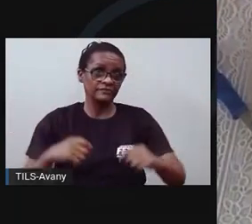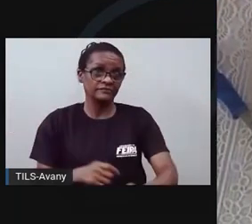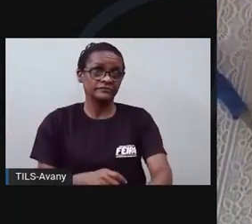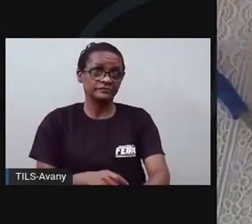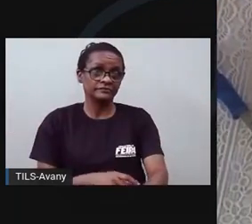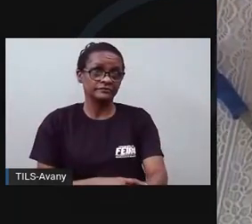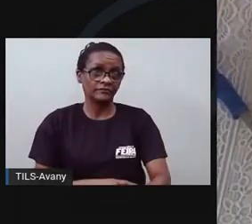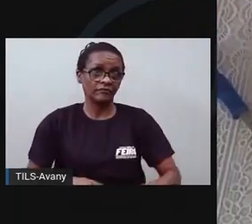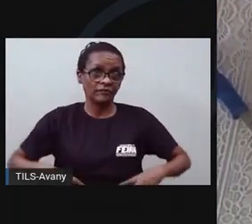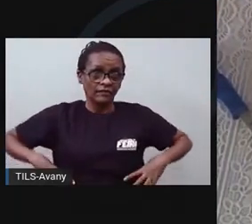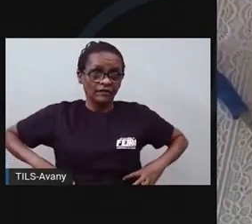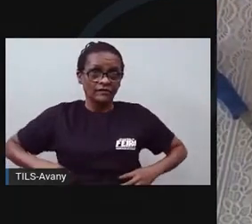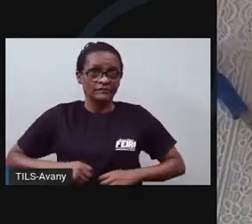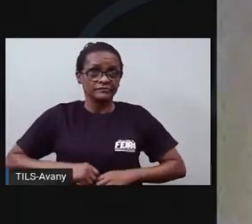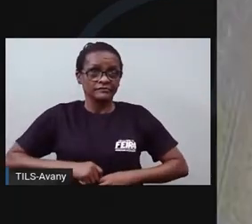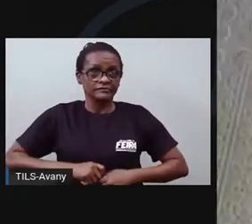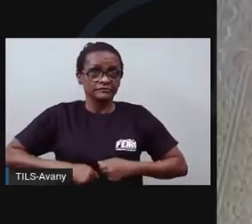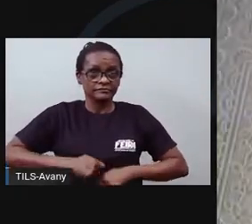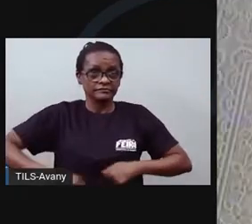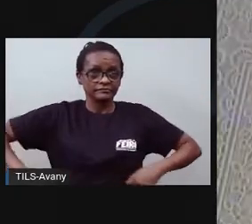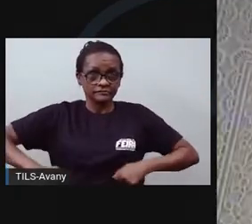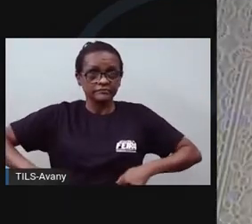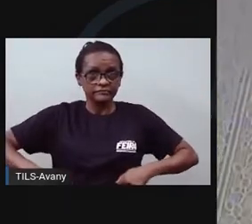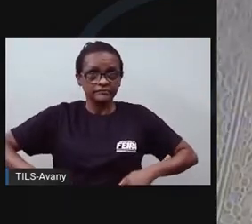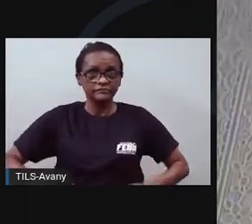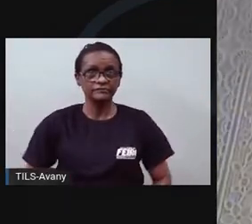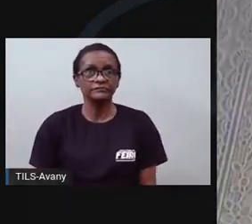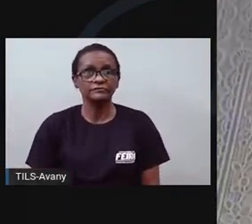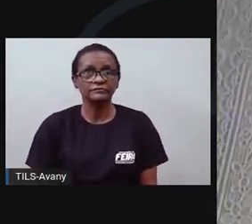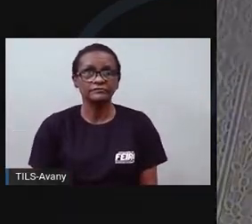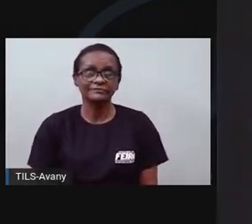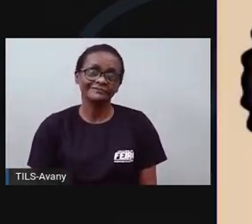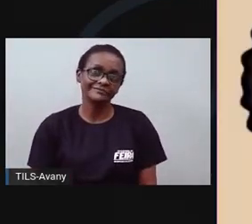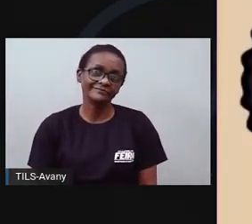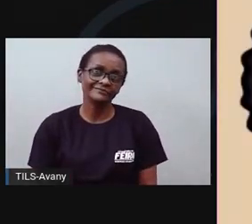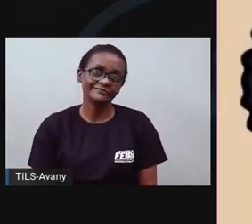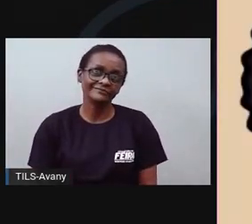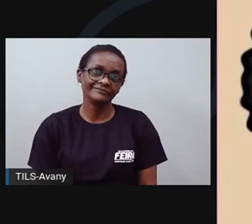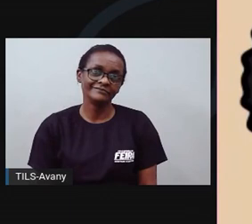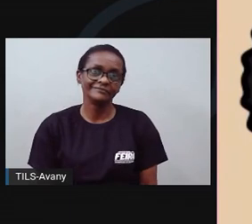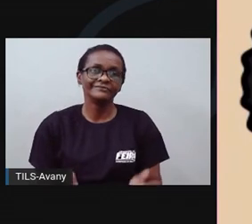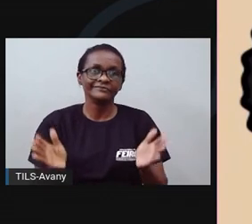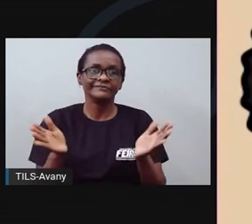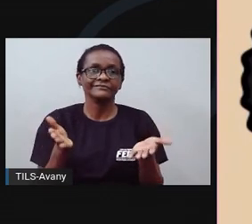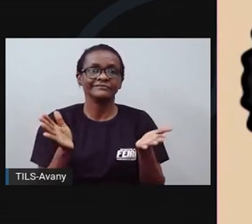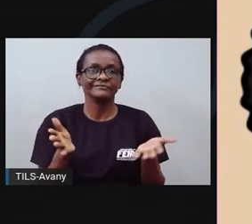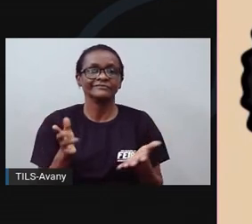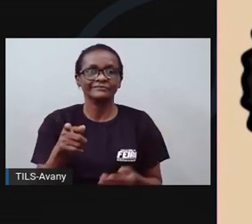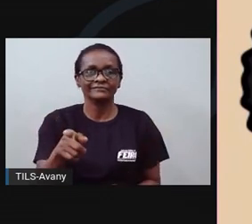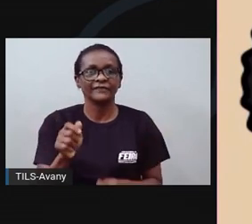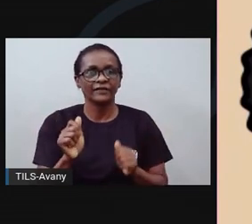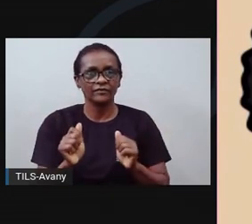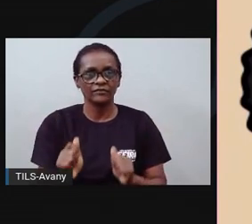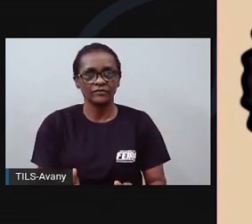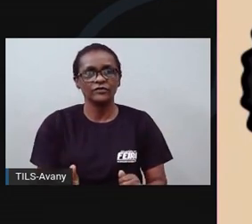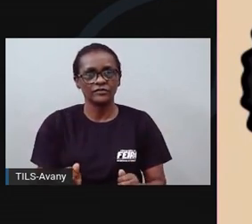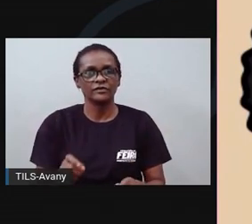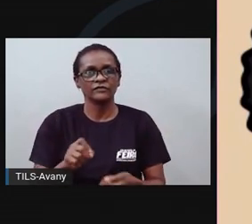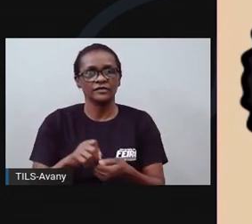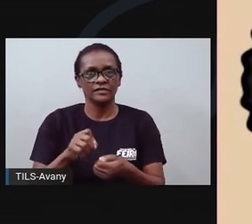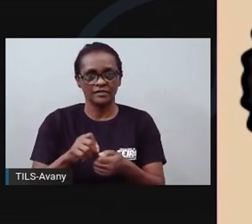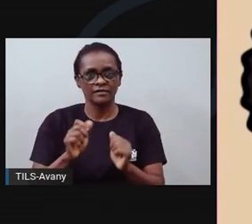vestido e fazer a cintura da boneca. E está pronto. Agora, vocês podem fazer as suas próprias Balmy.